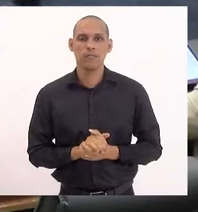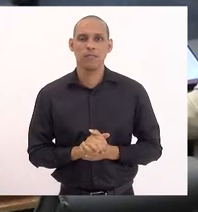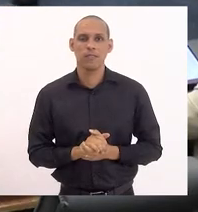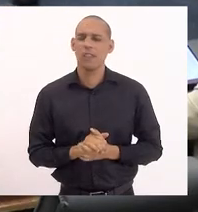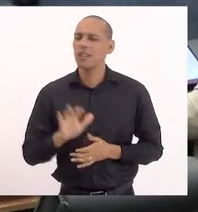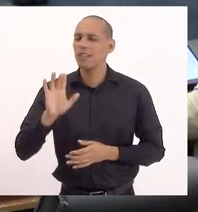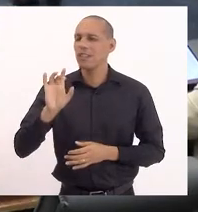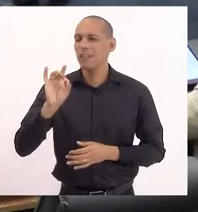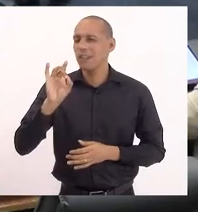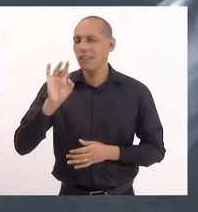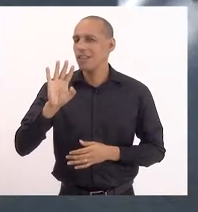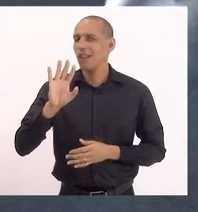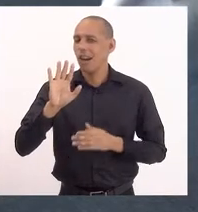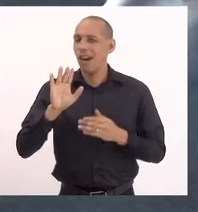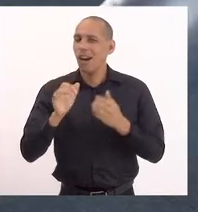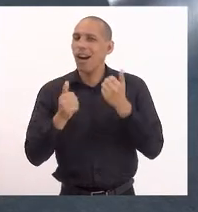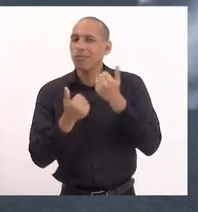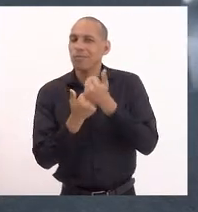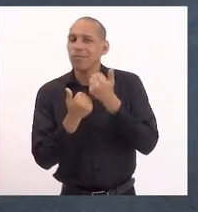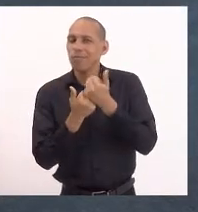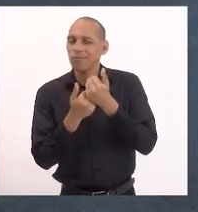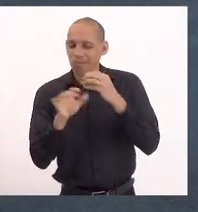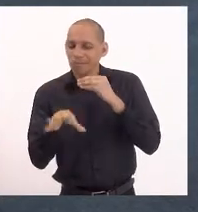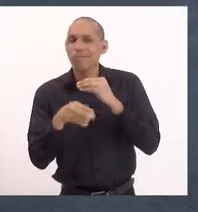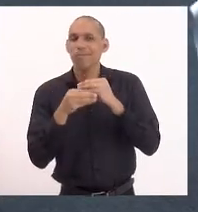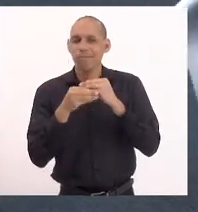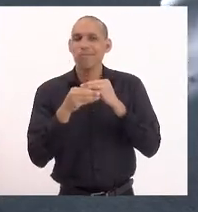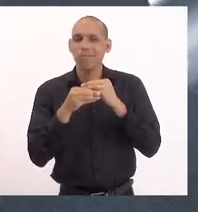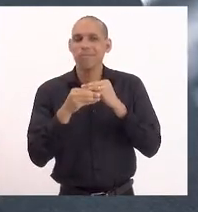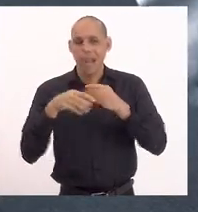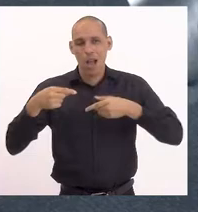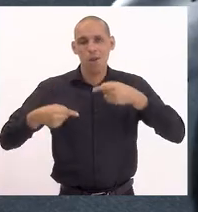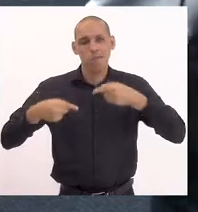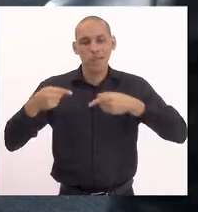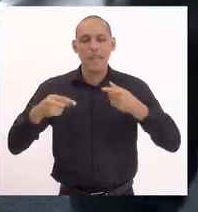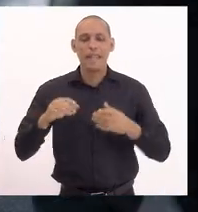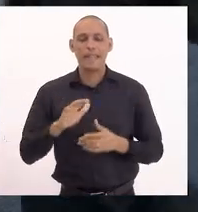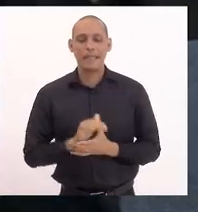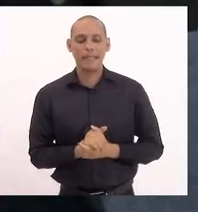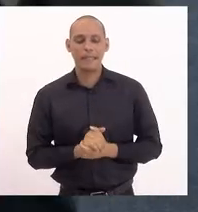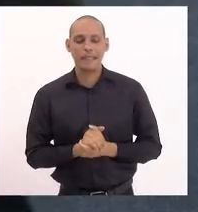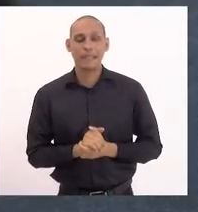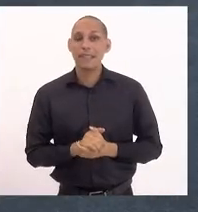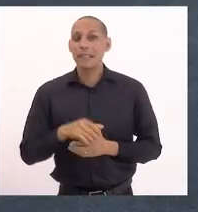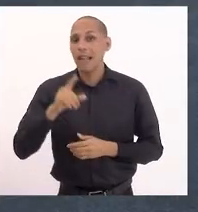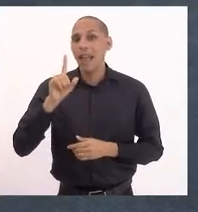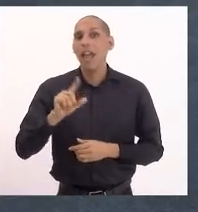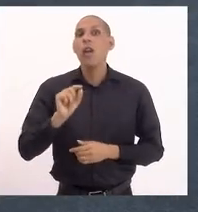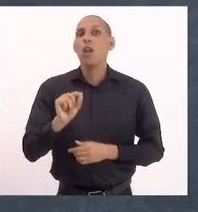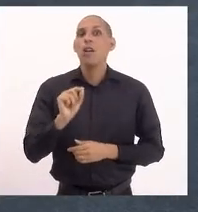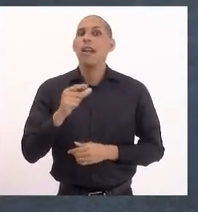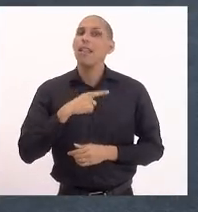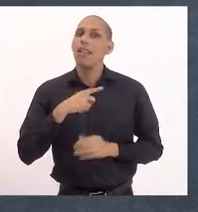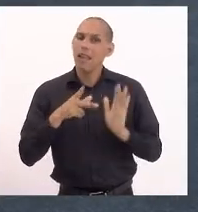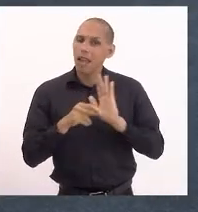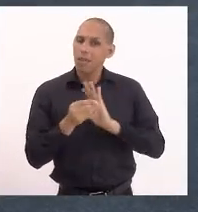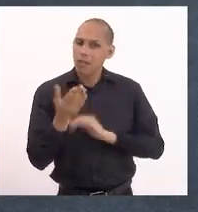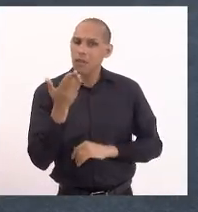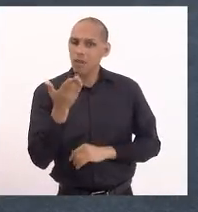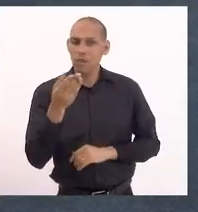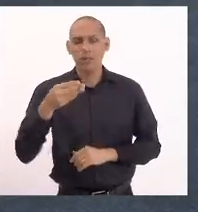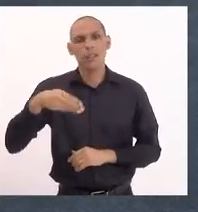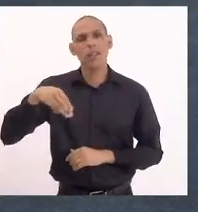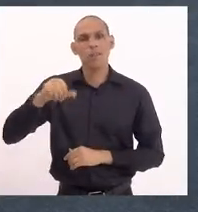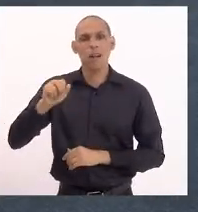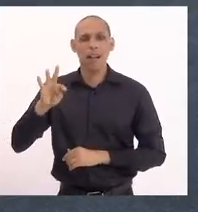Só aqui para contribuir com o debate, que é até um elemento que apareceu na sua emenda, da deputada Marta